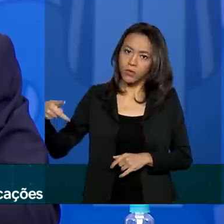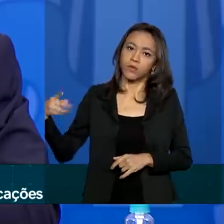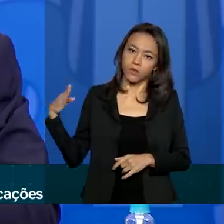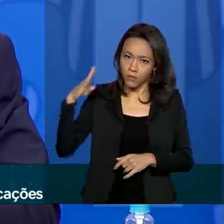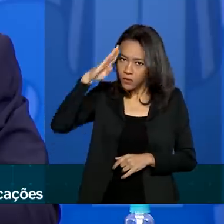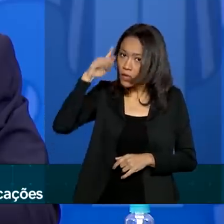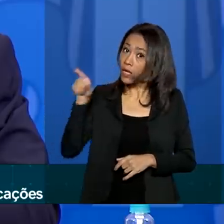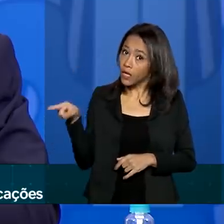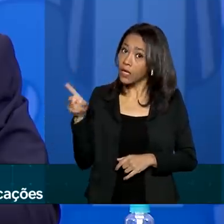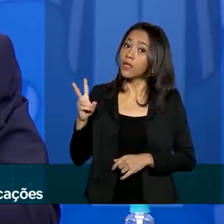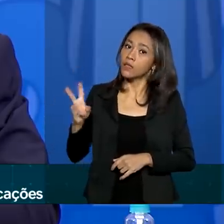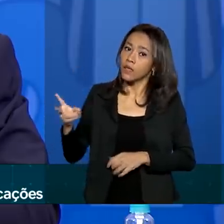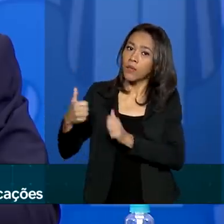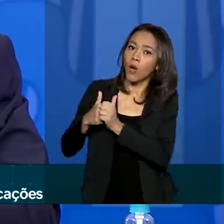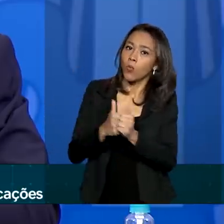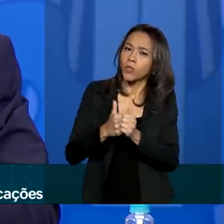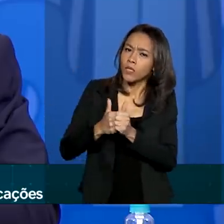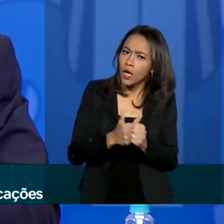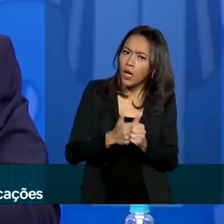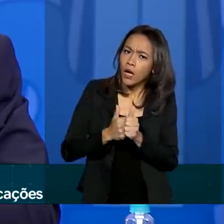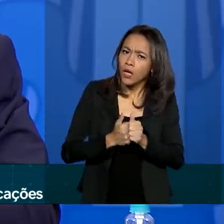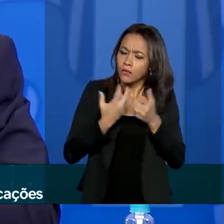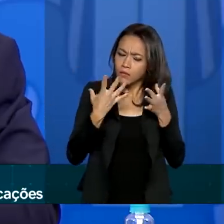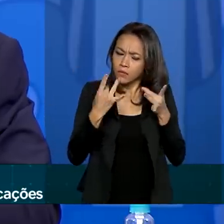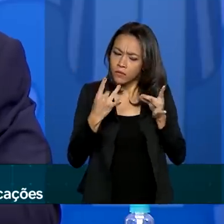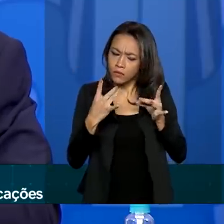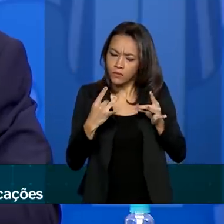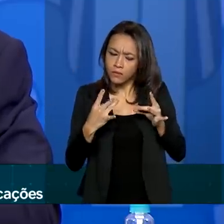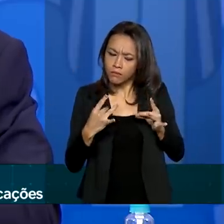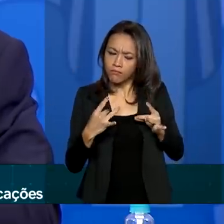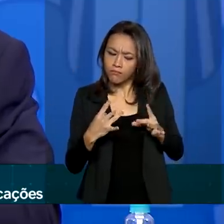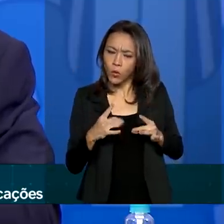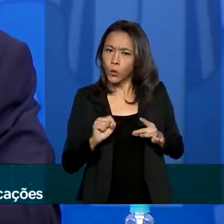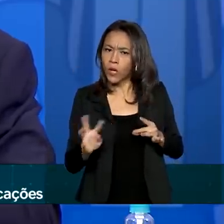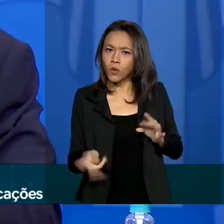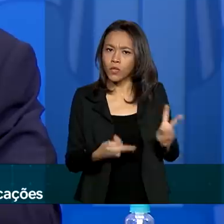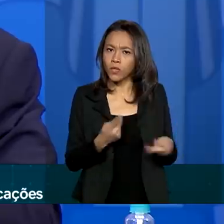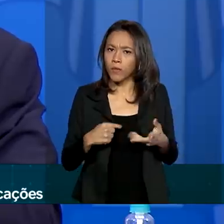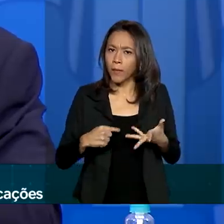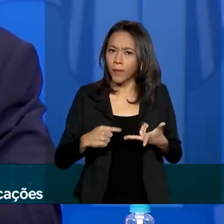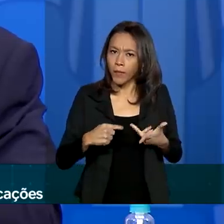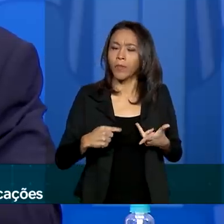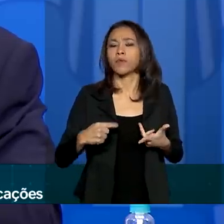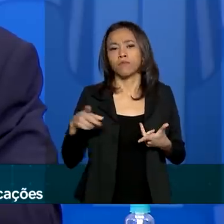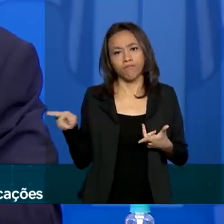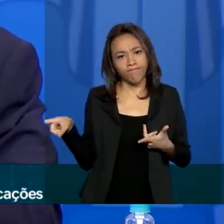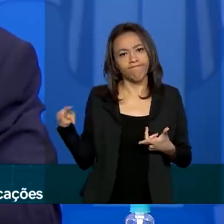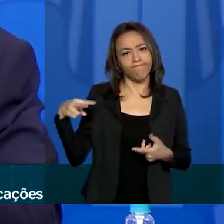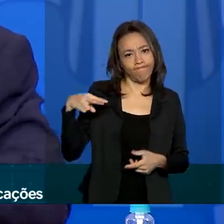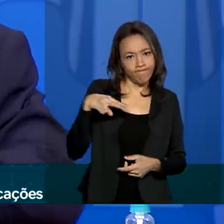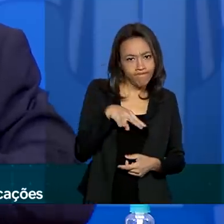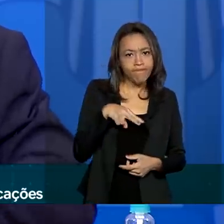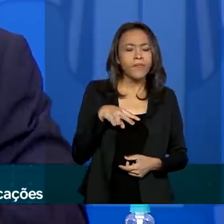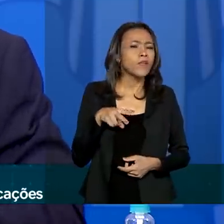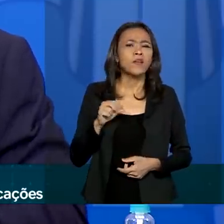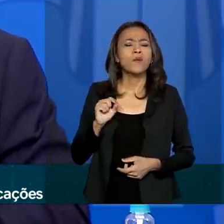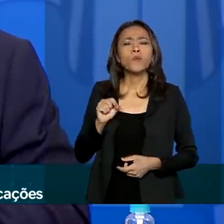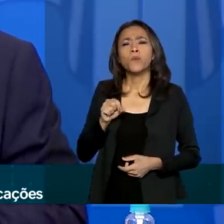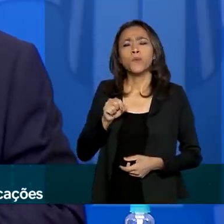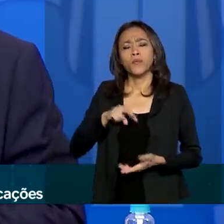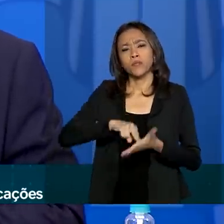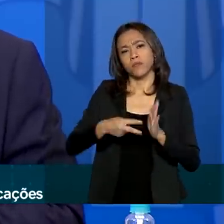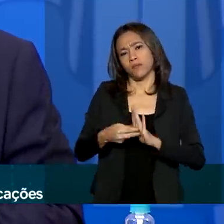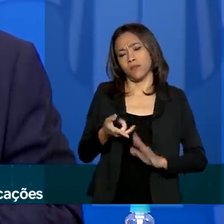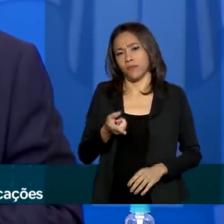ele tem acompanhado detalhadamente isso, com grande expectativa. E o que significa isso?